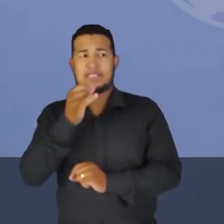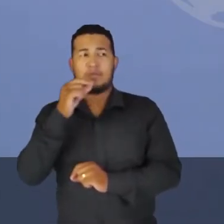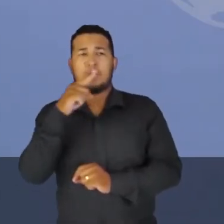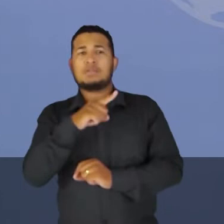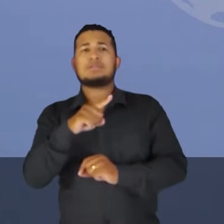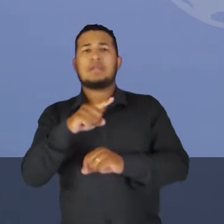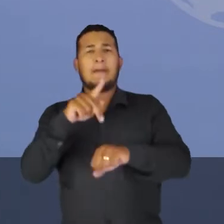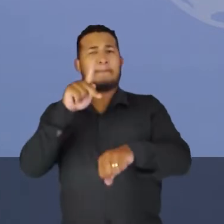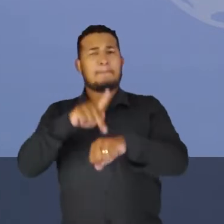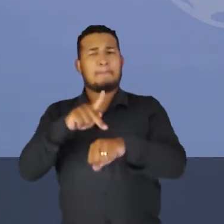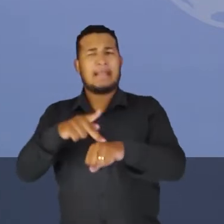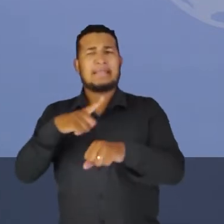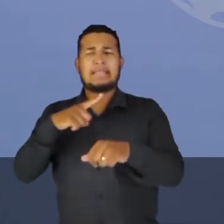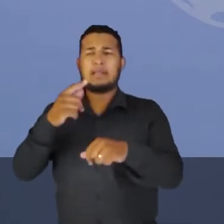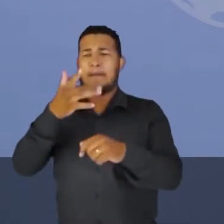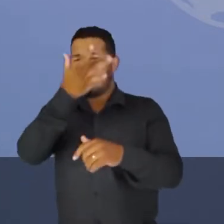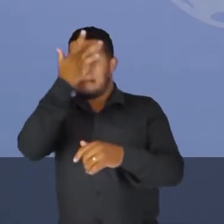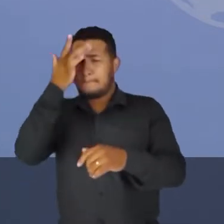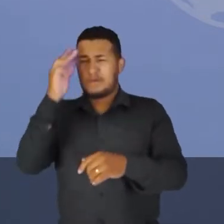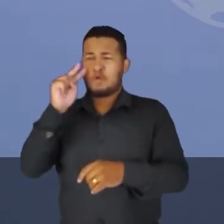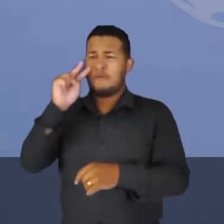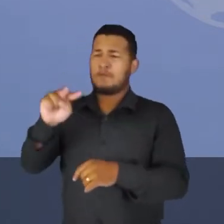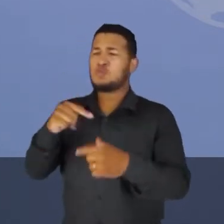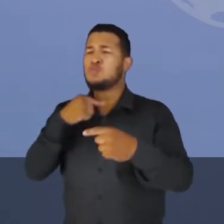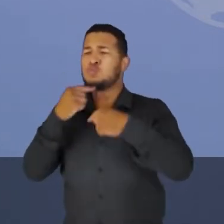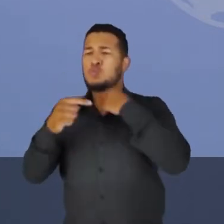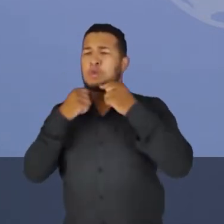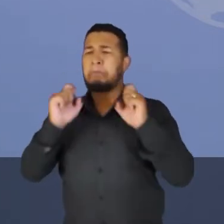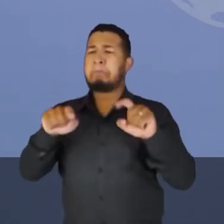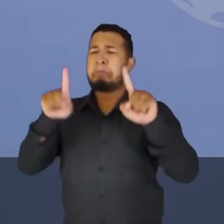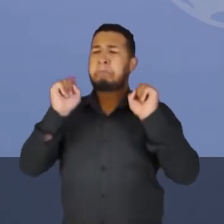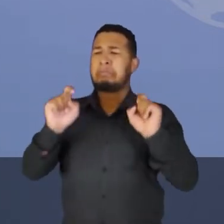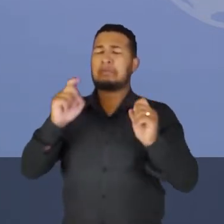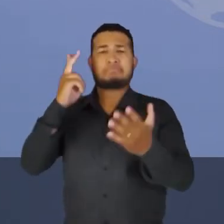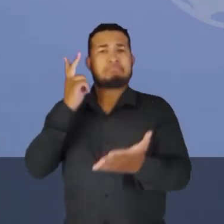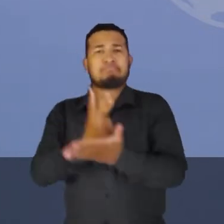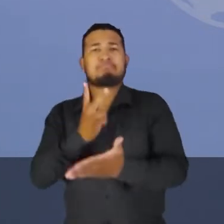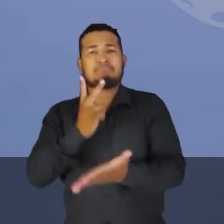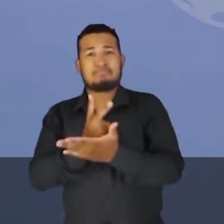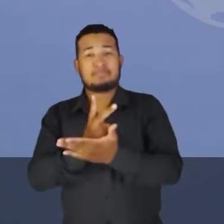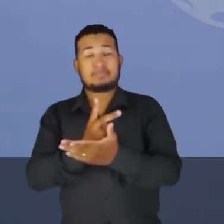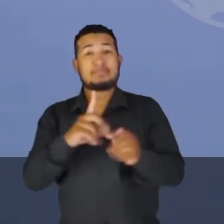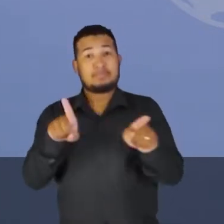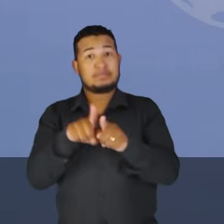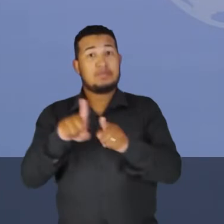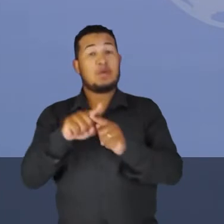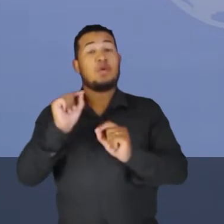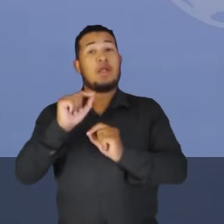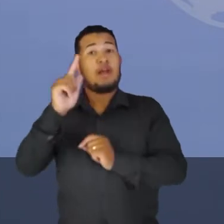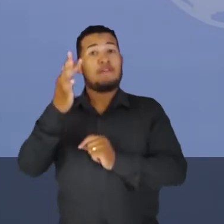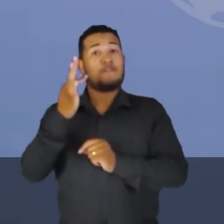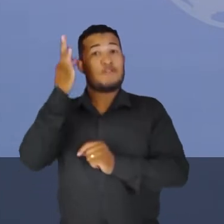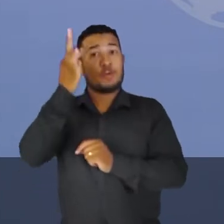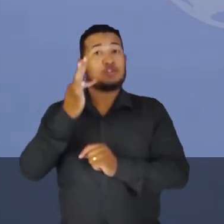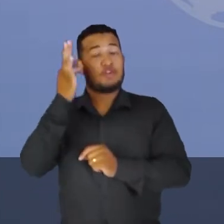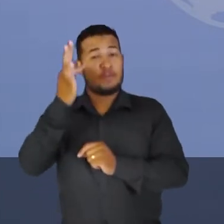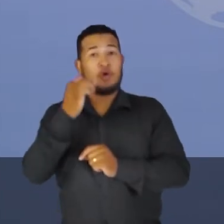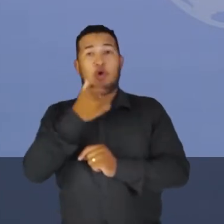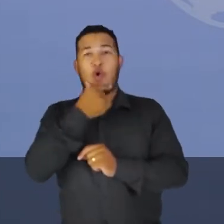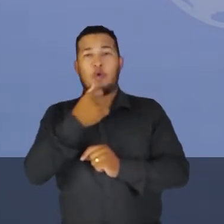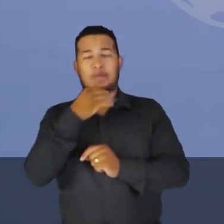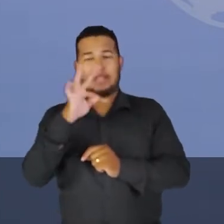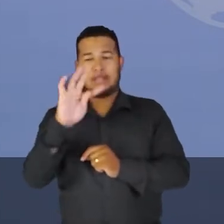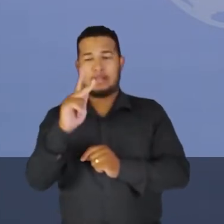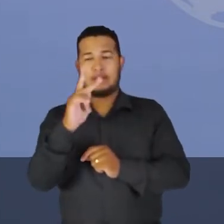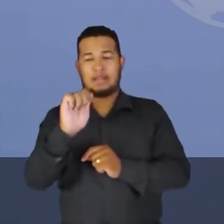a humanidade já há algum tempo. Inclusive, um filósofo grego chamado Tales de Mileto